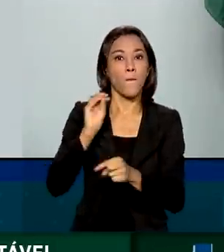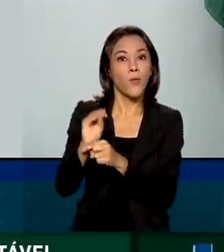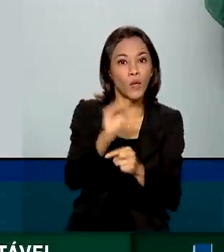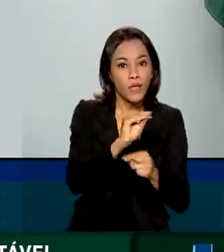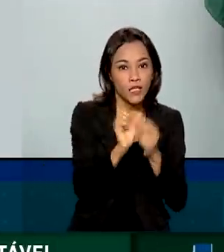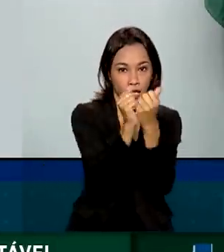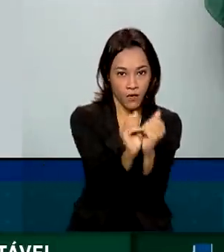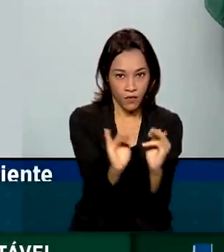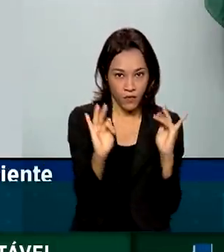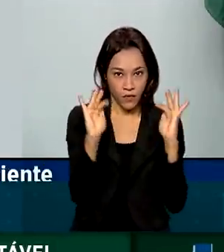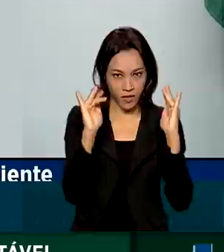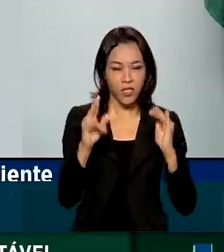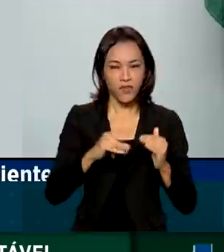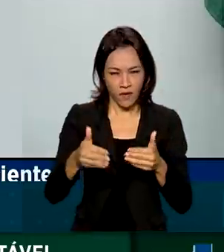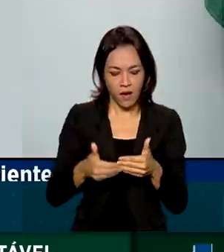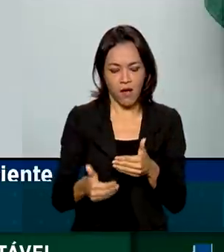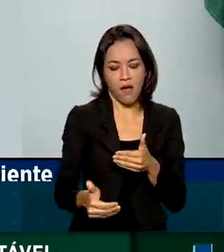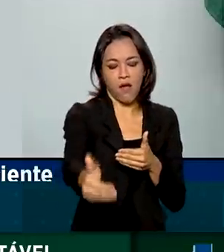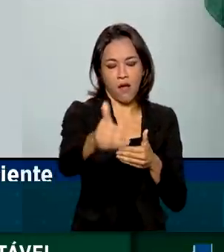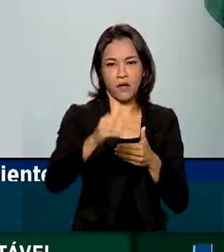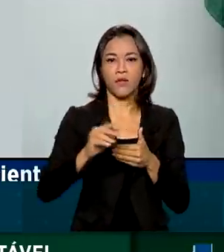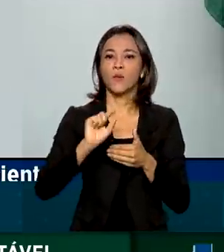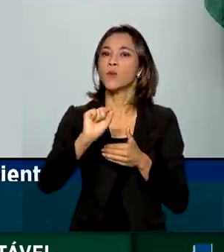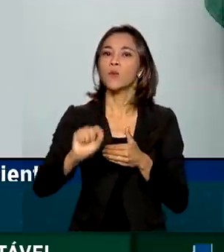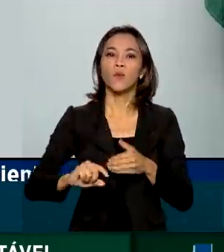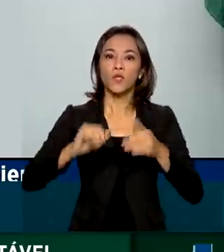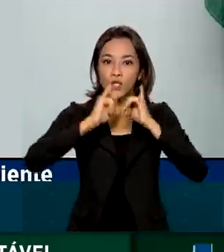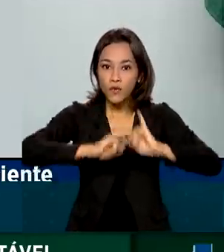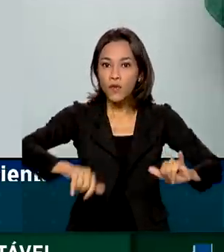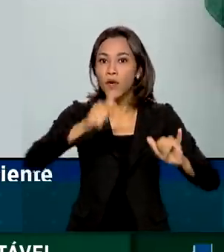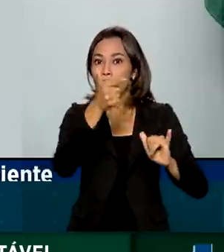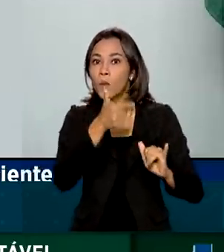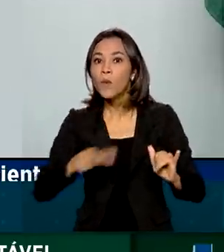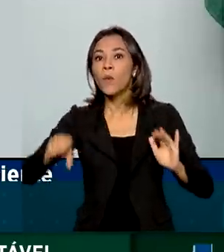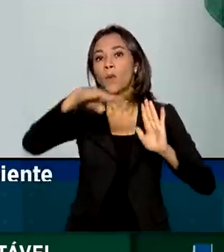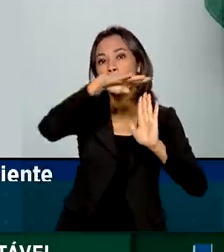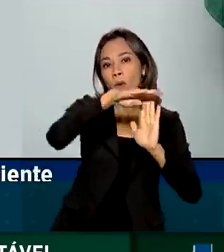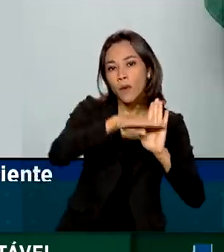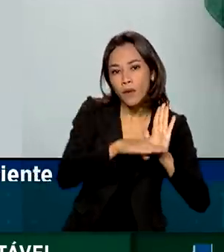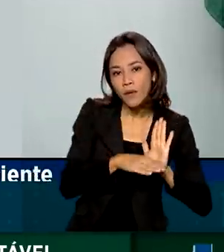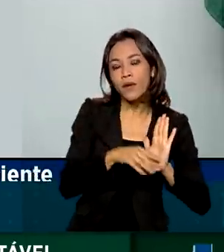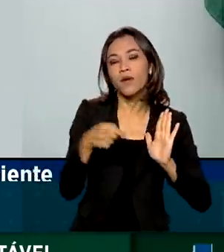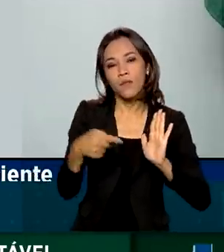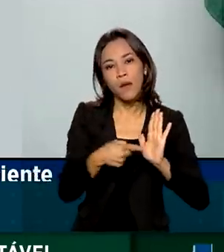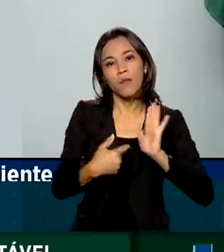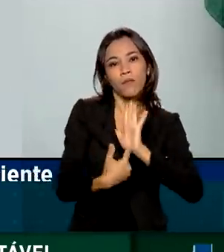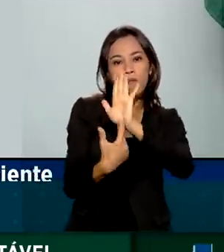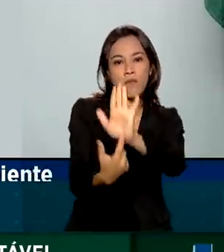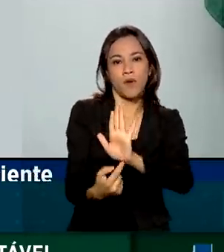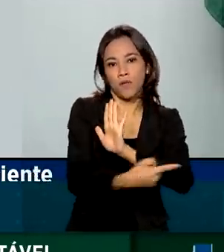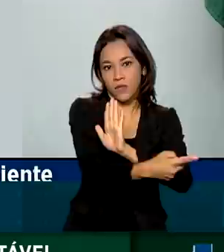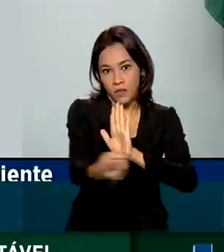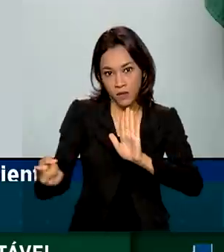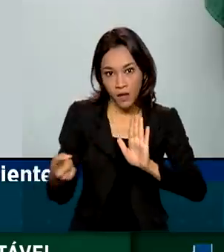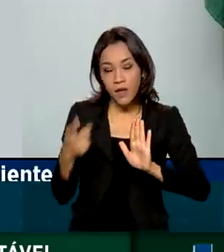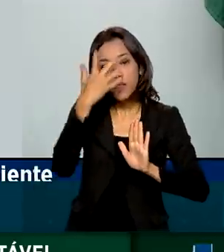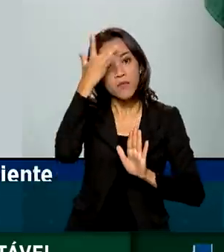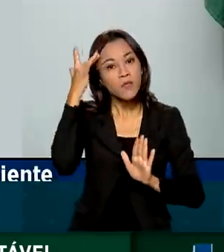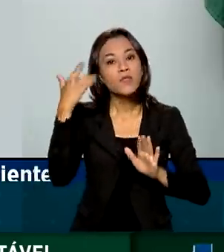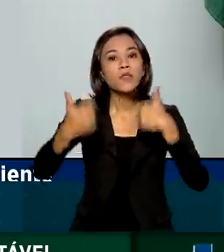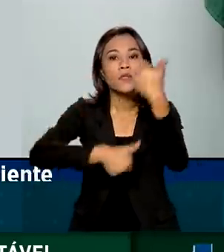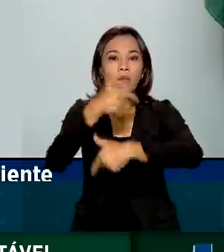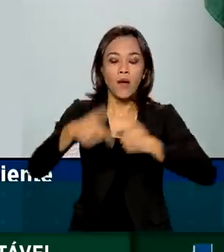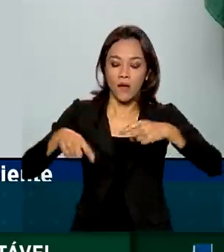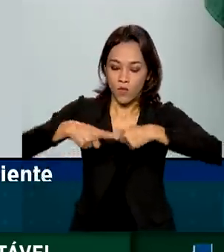Por isso a gente deve lançar aí nos próximos dias o Floresta Mais Bioeconomia para trazer esse conceito, que a comunidade que trabalha no